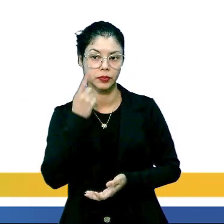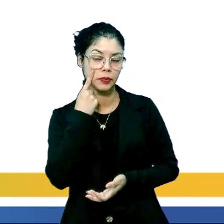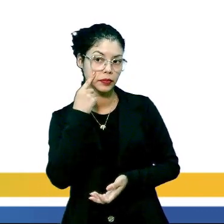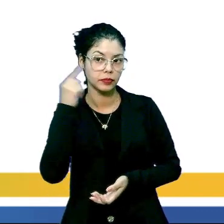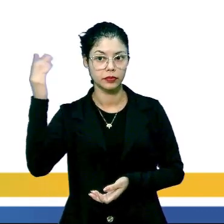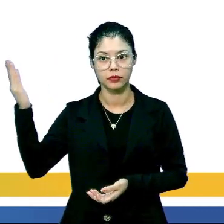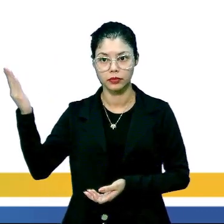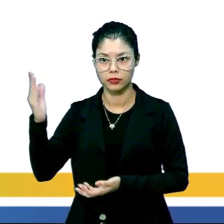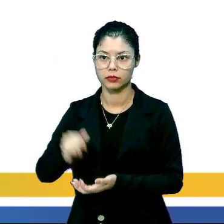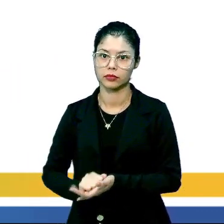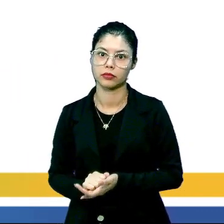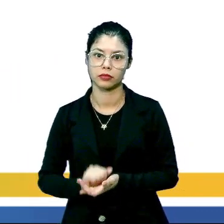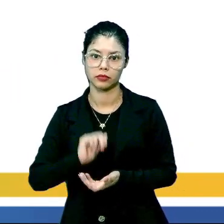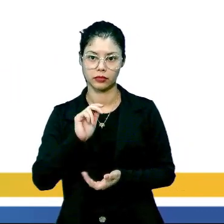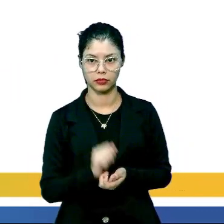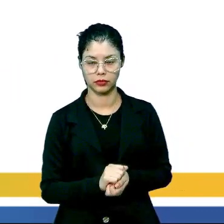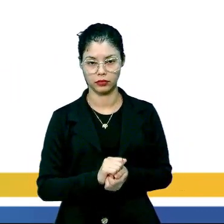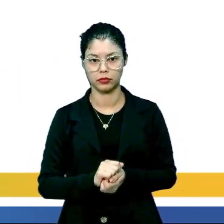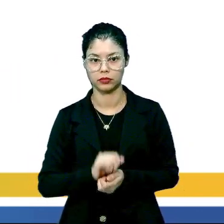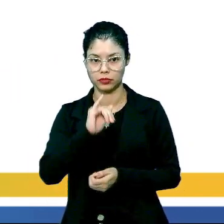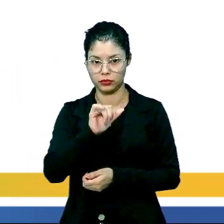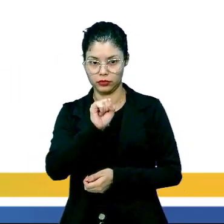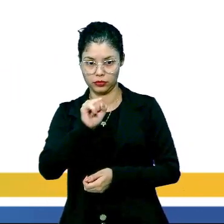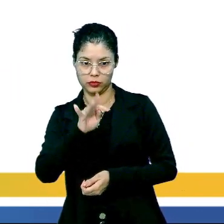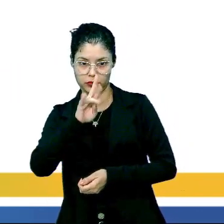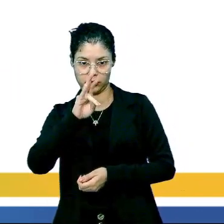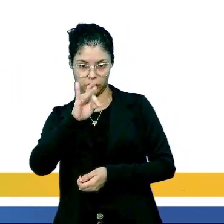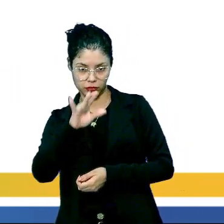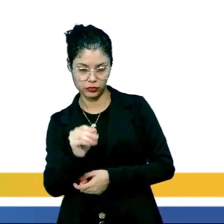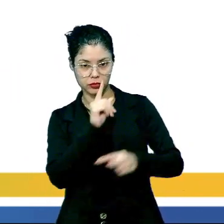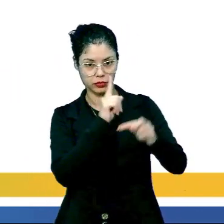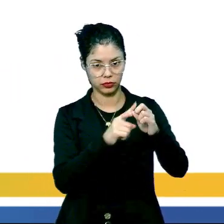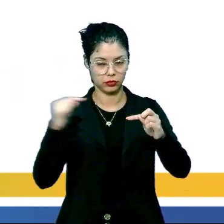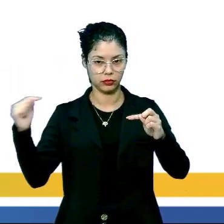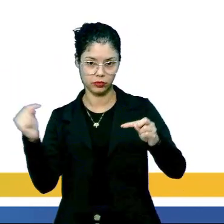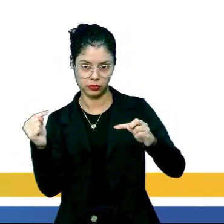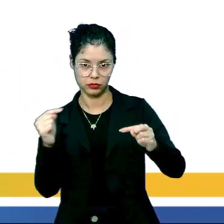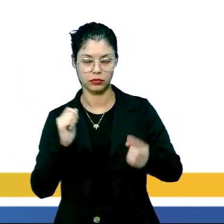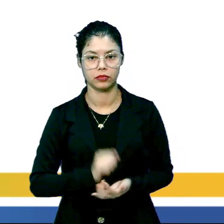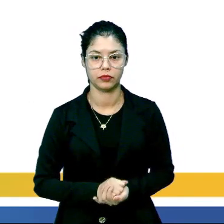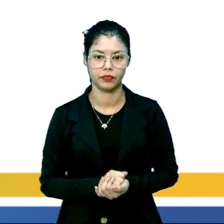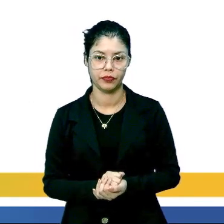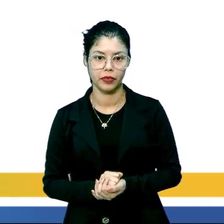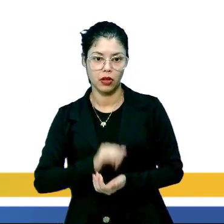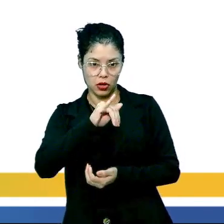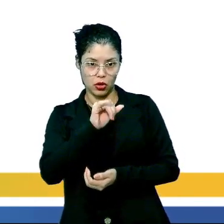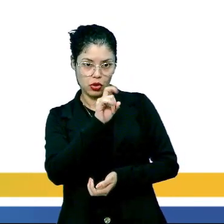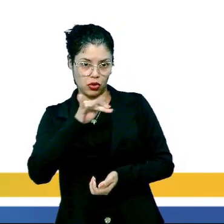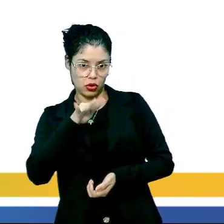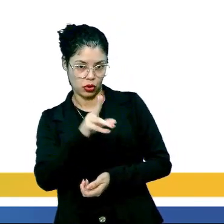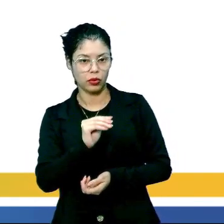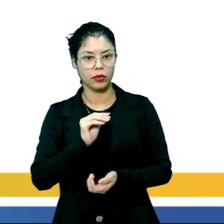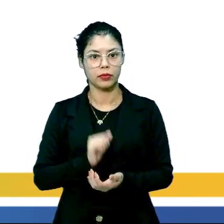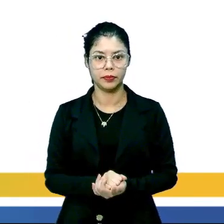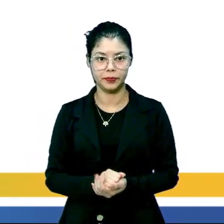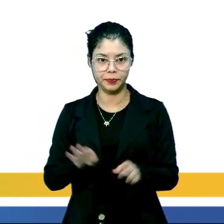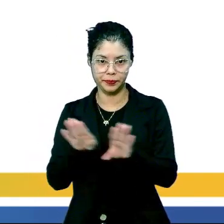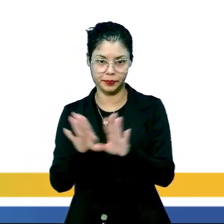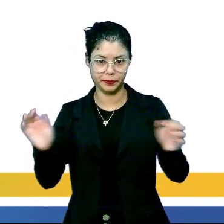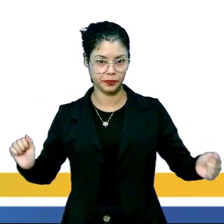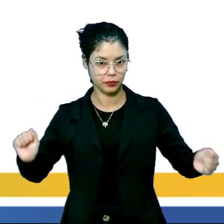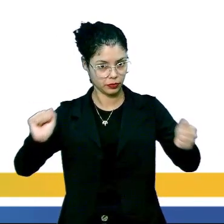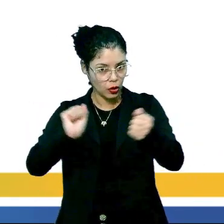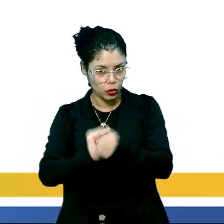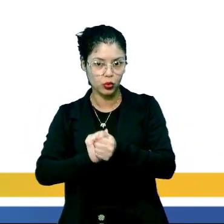veja bem, o hidrogênio tem seus isótopos radioativos, o deutério e o trítio. Esses isótopos, quando eles se unem,